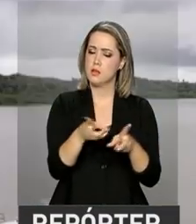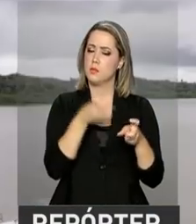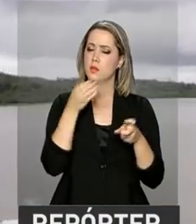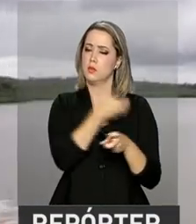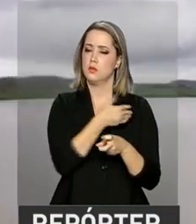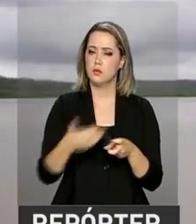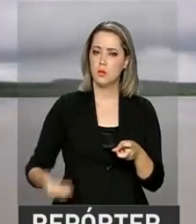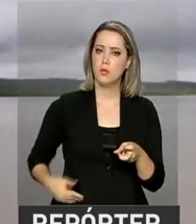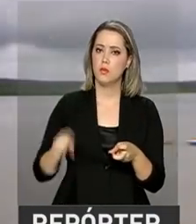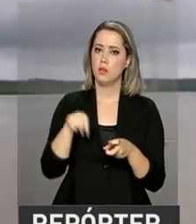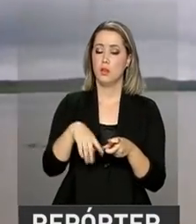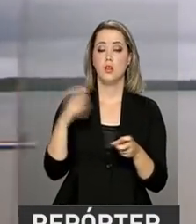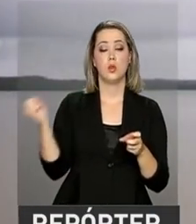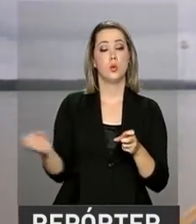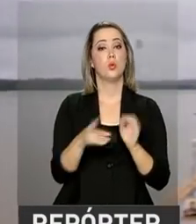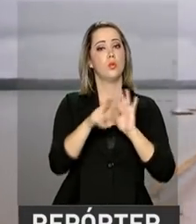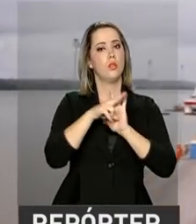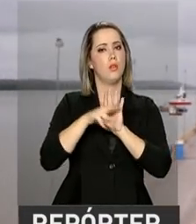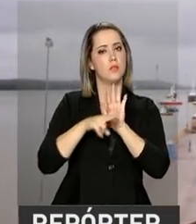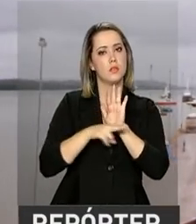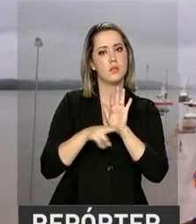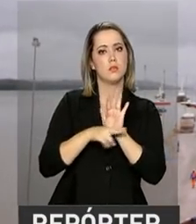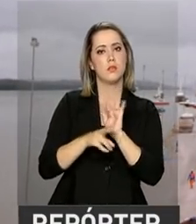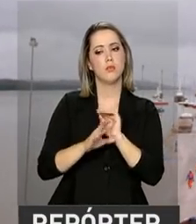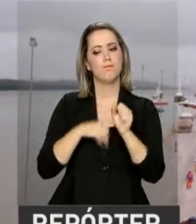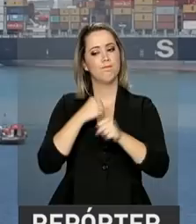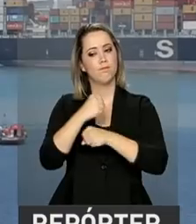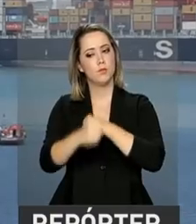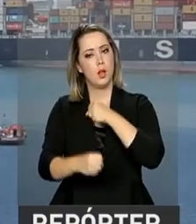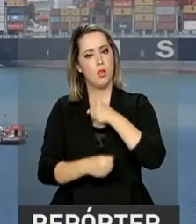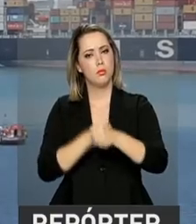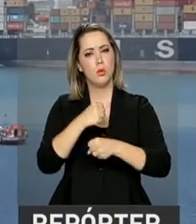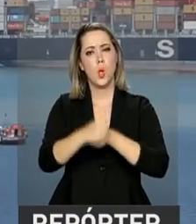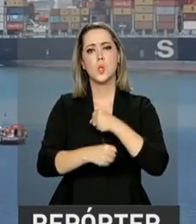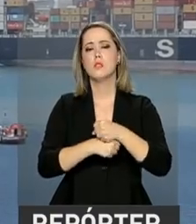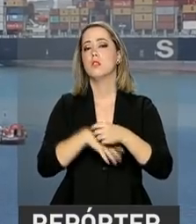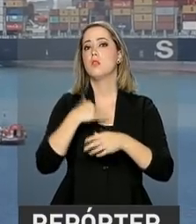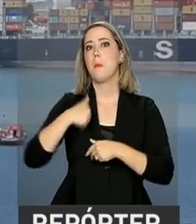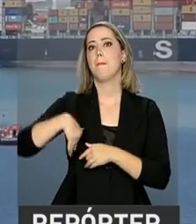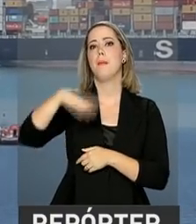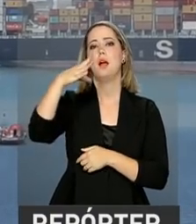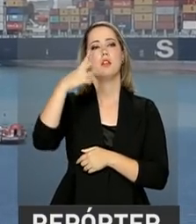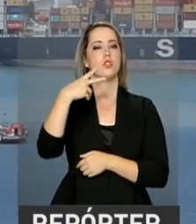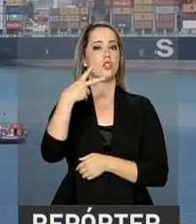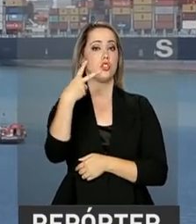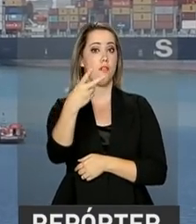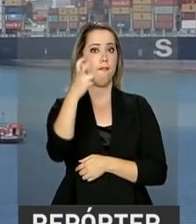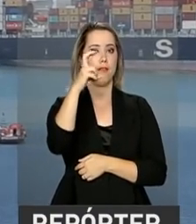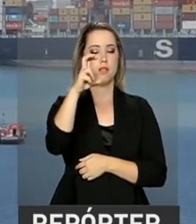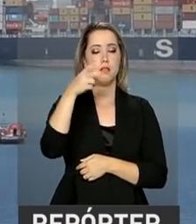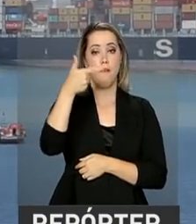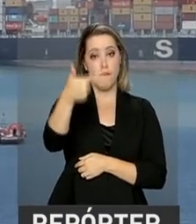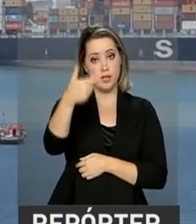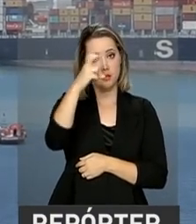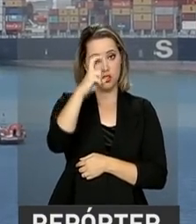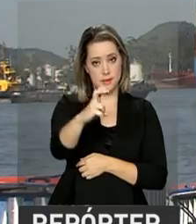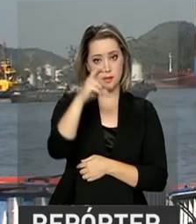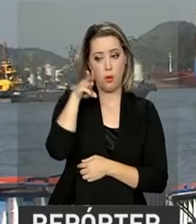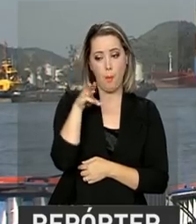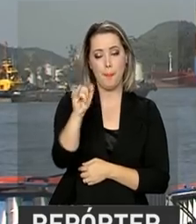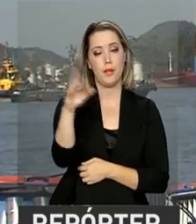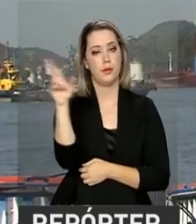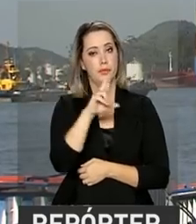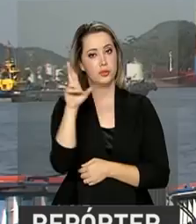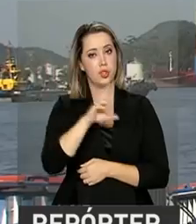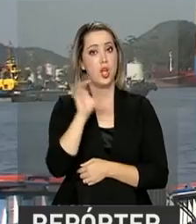governo é que o conjunto de medidas viabilize nos próximos anos investimentos da ordem de 25 bilhões de reais nos portos do país.